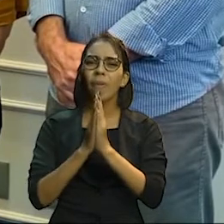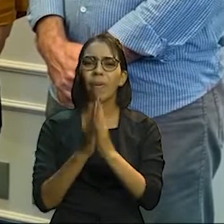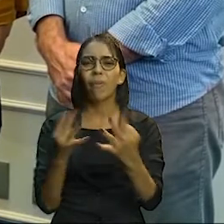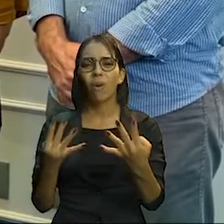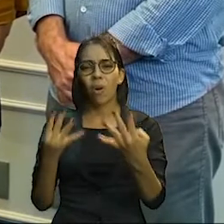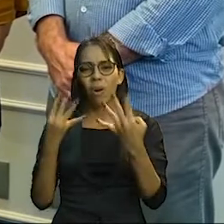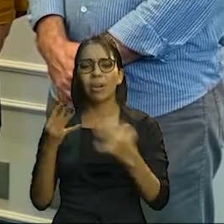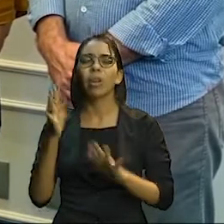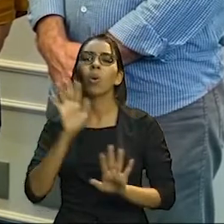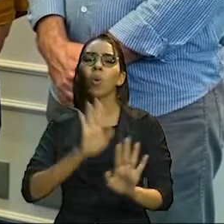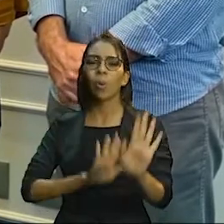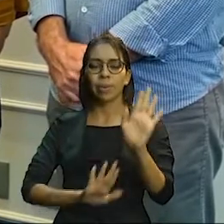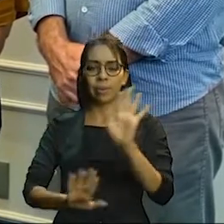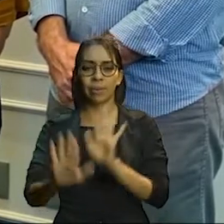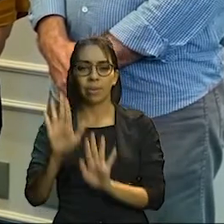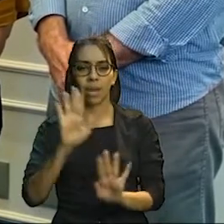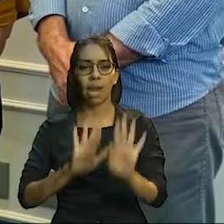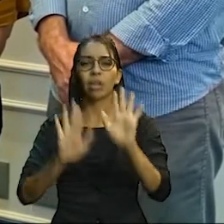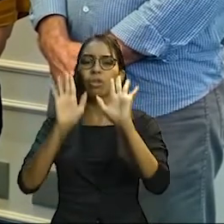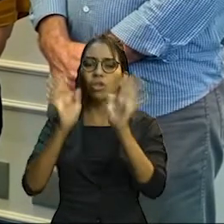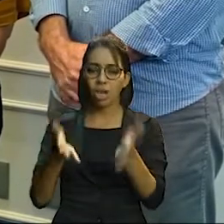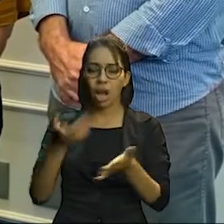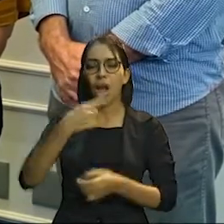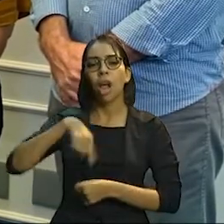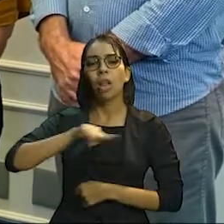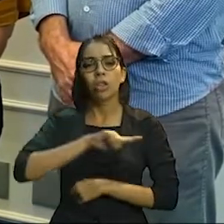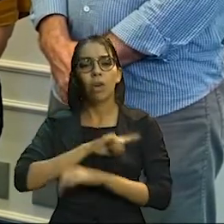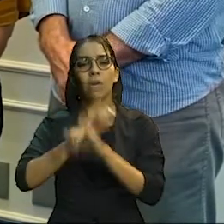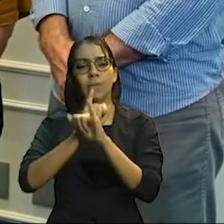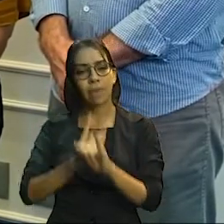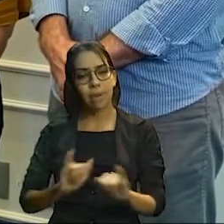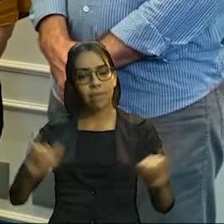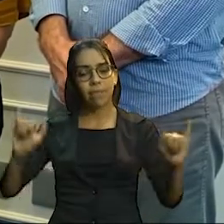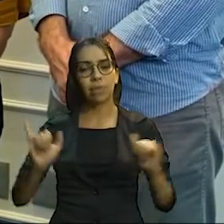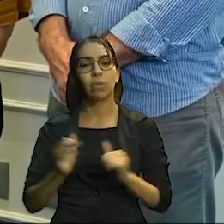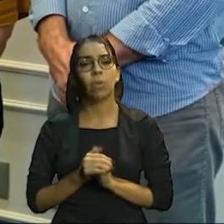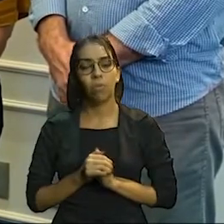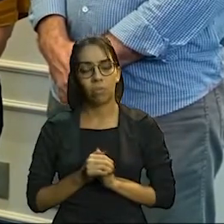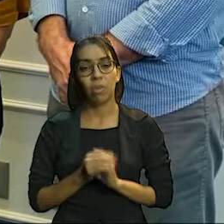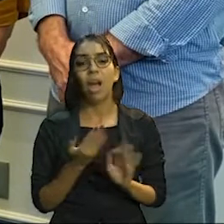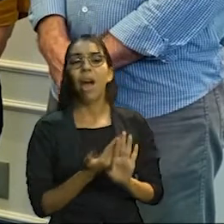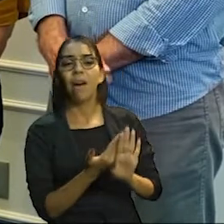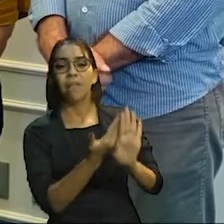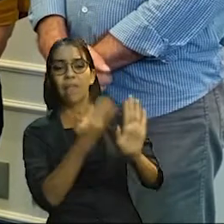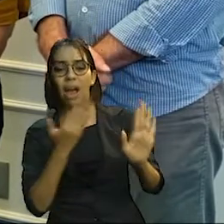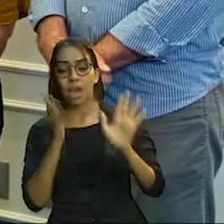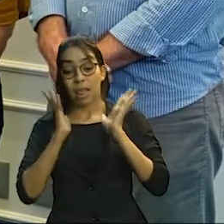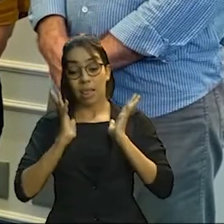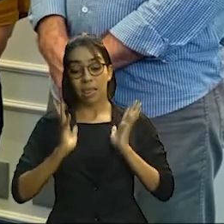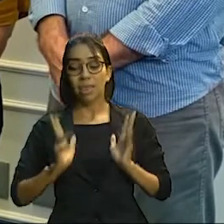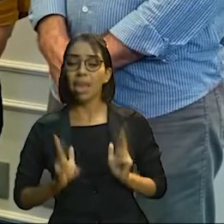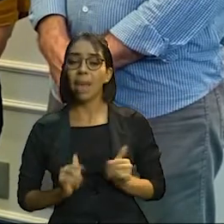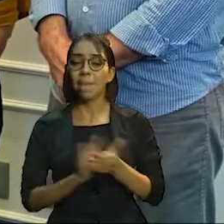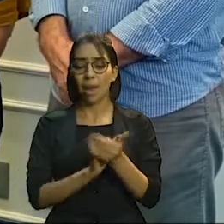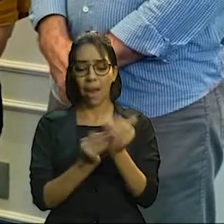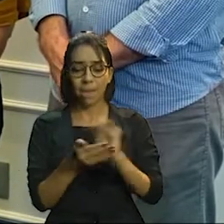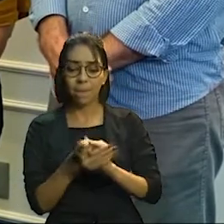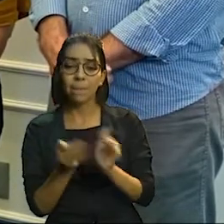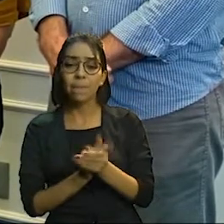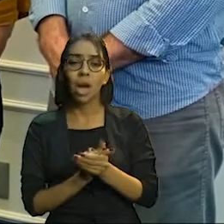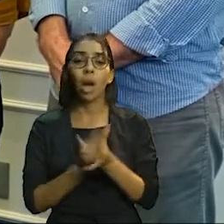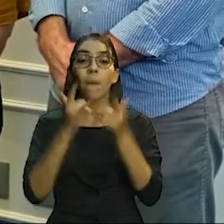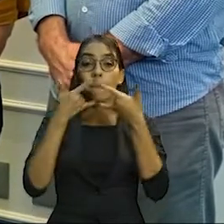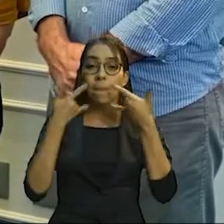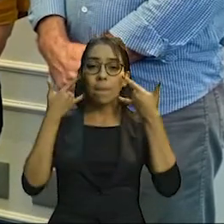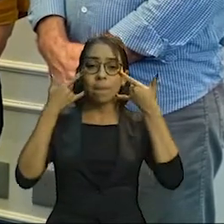cuidados que as autoridades sanitárias recomendam. Distanciamento, higienização das mãos, uso da